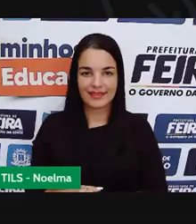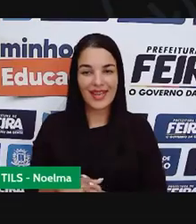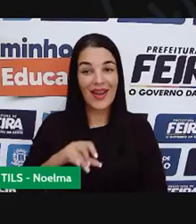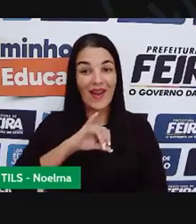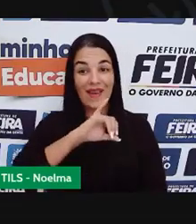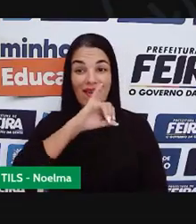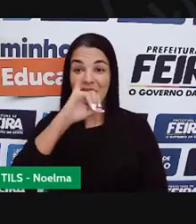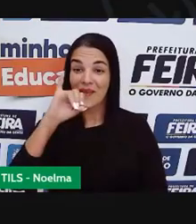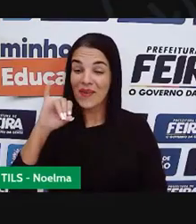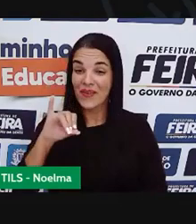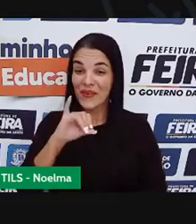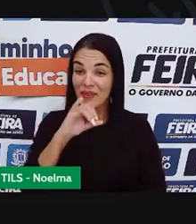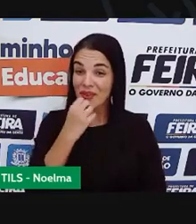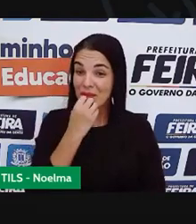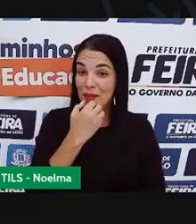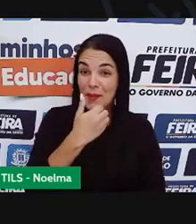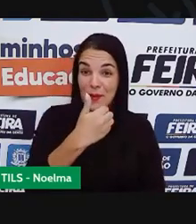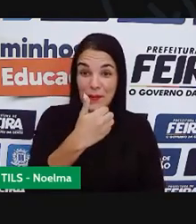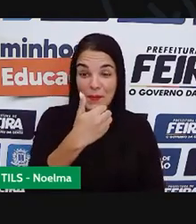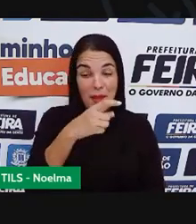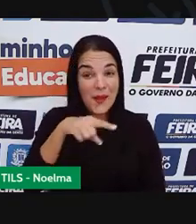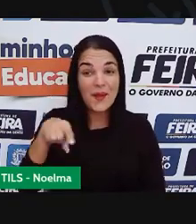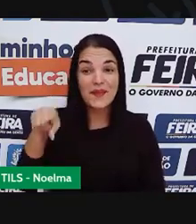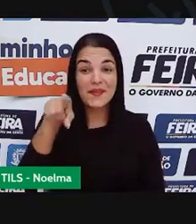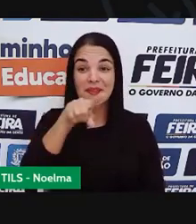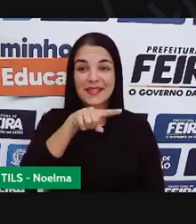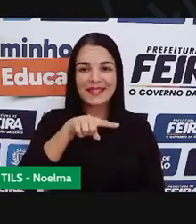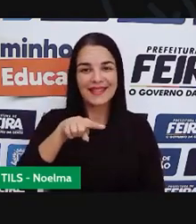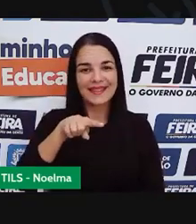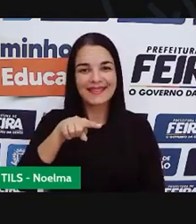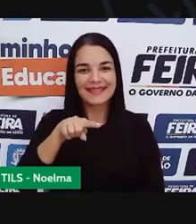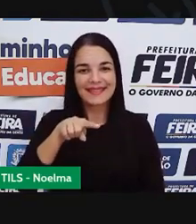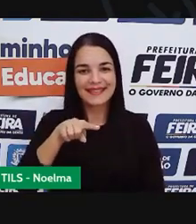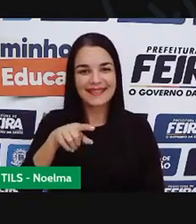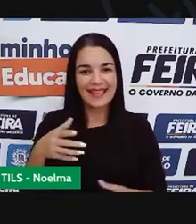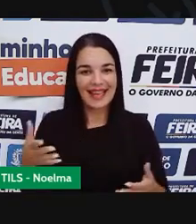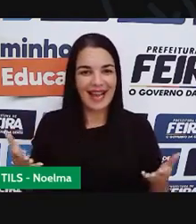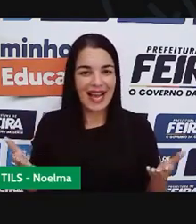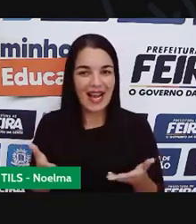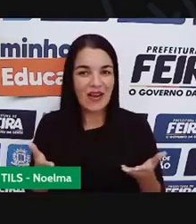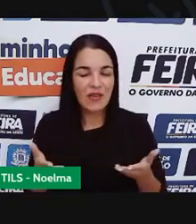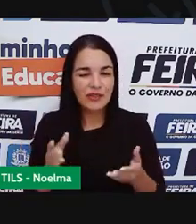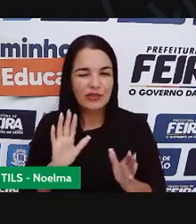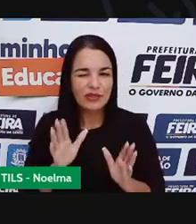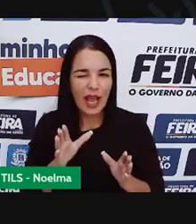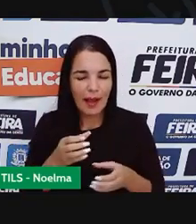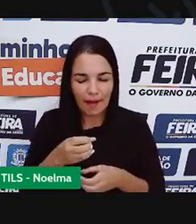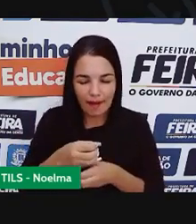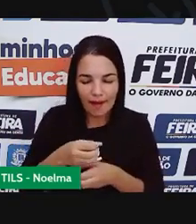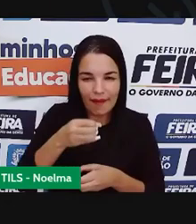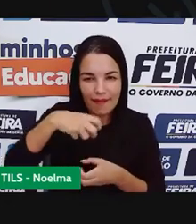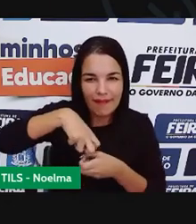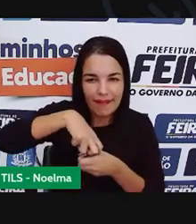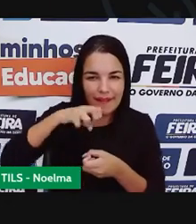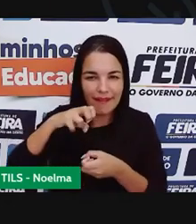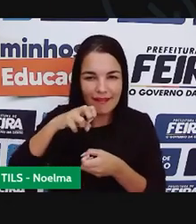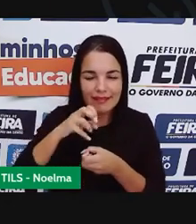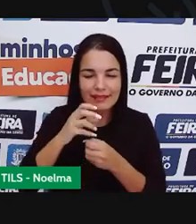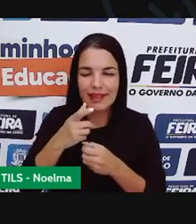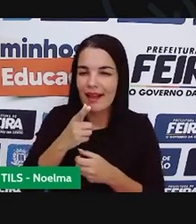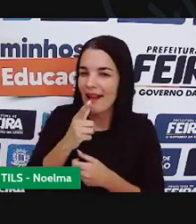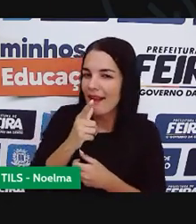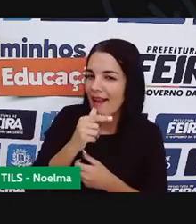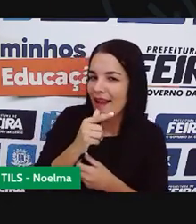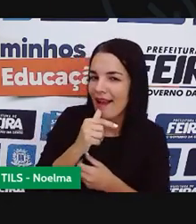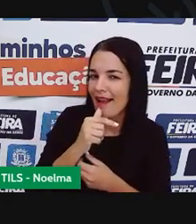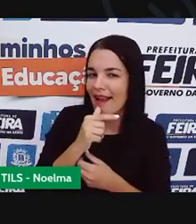Olá, amores! Tudo bem com vocês? Pega a garrafinha, coloca aí, ó, se hidrata,